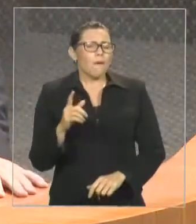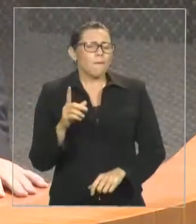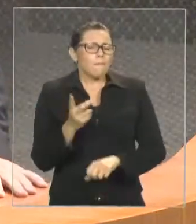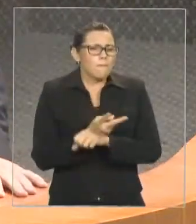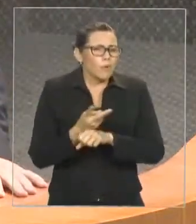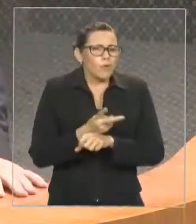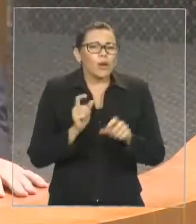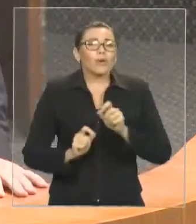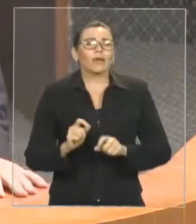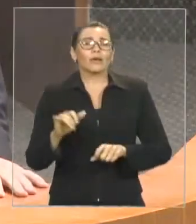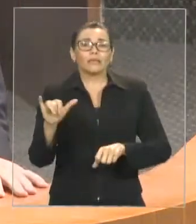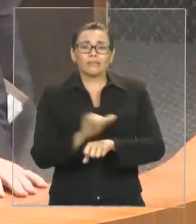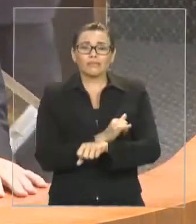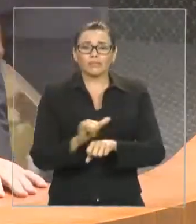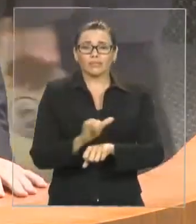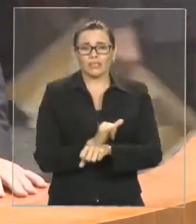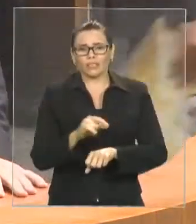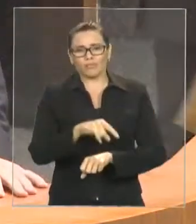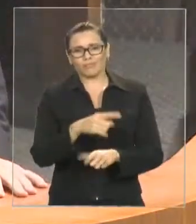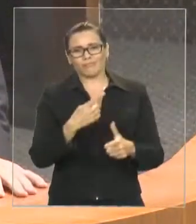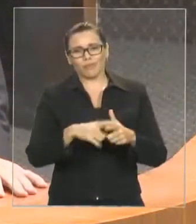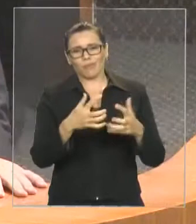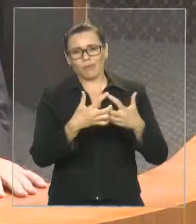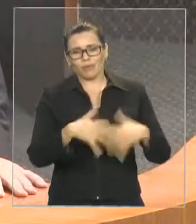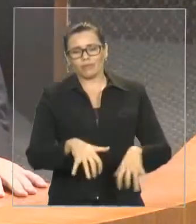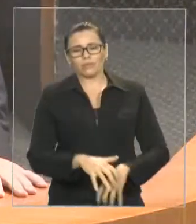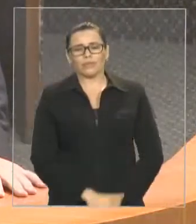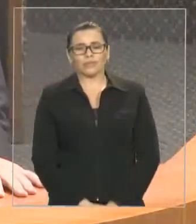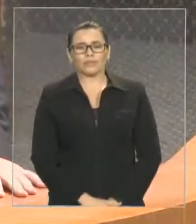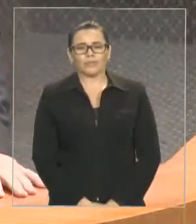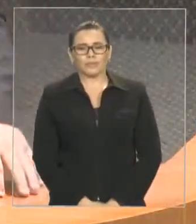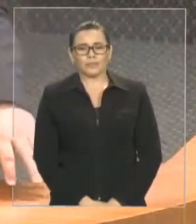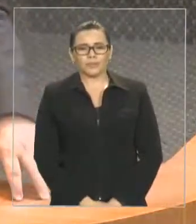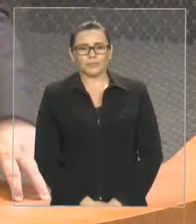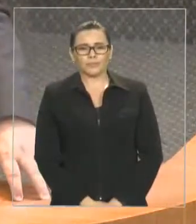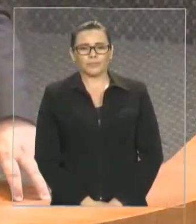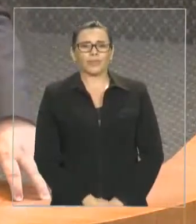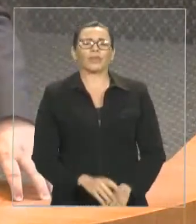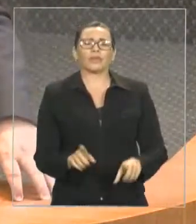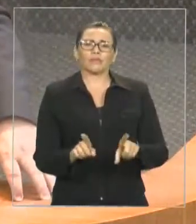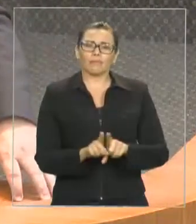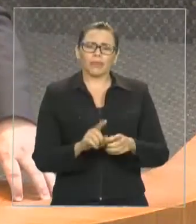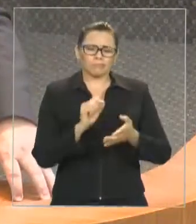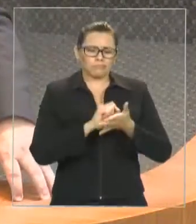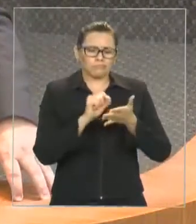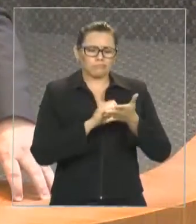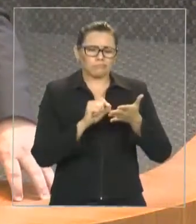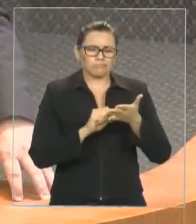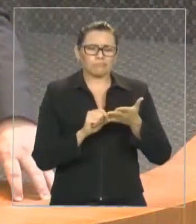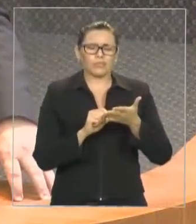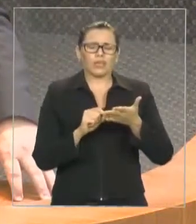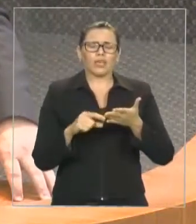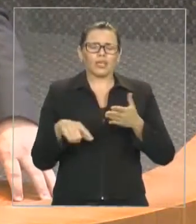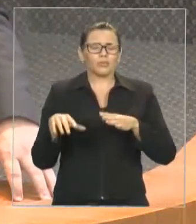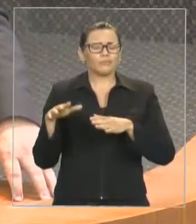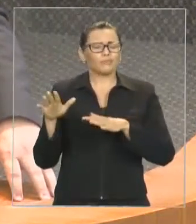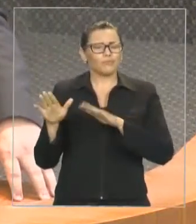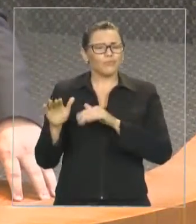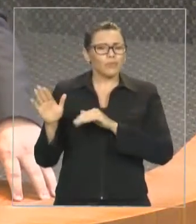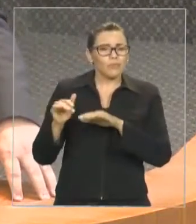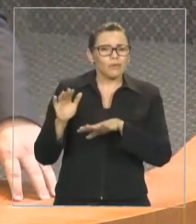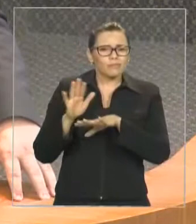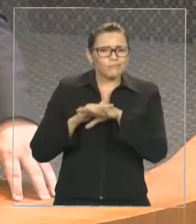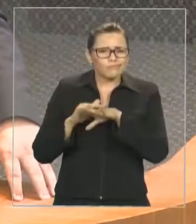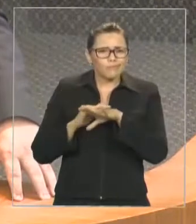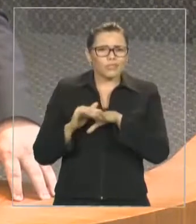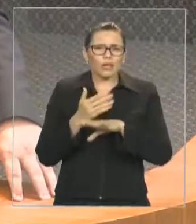junto a todas as esferas de governo, porque é assim que esse estudo tem que ser feito. Nós temos que